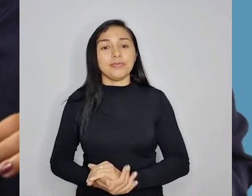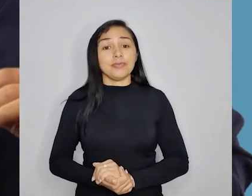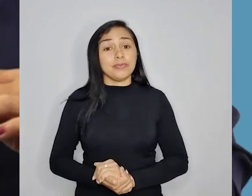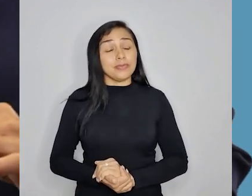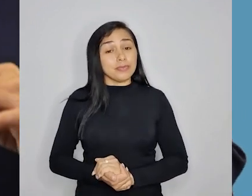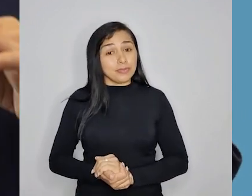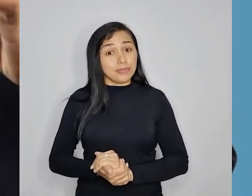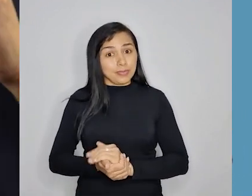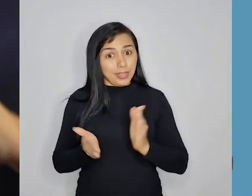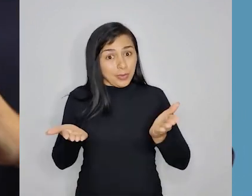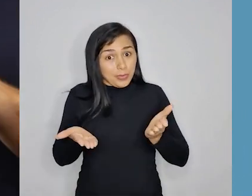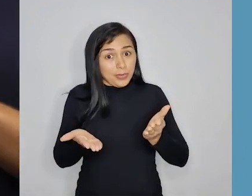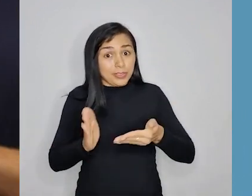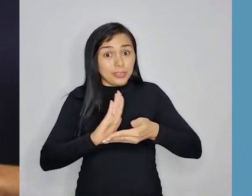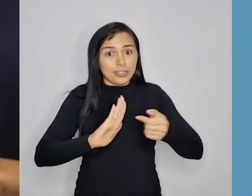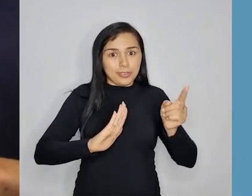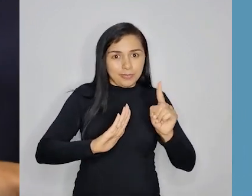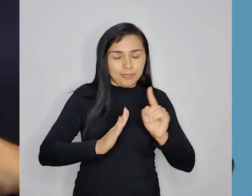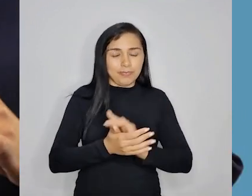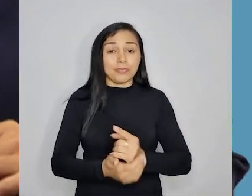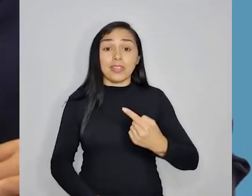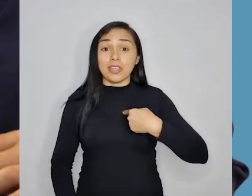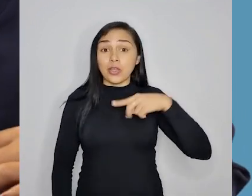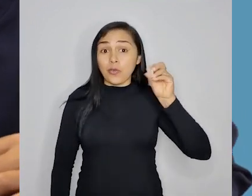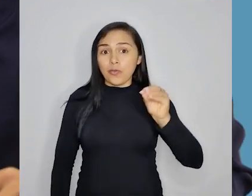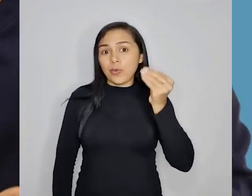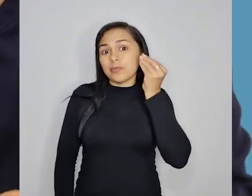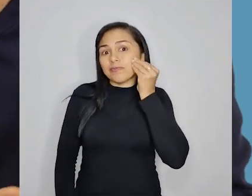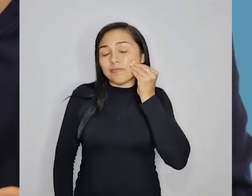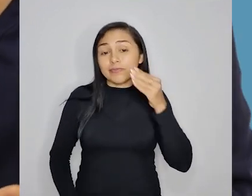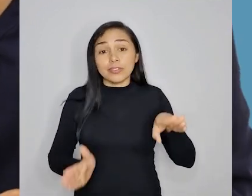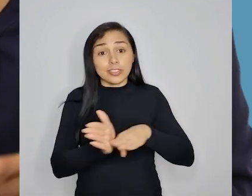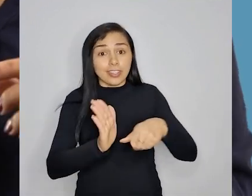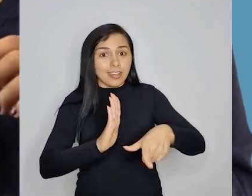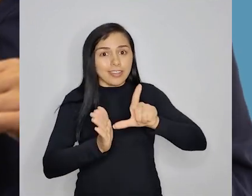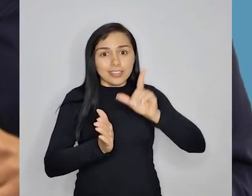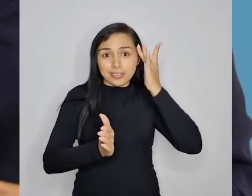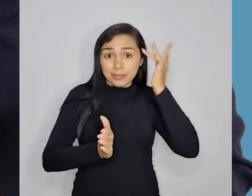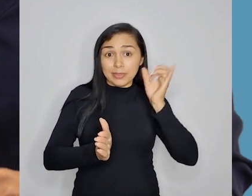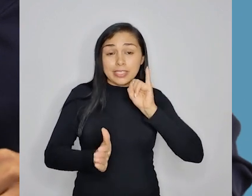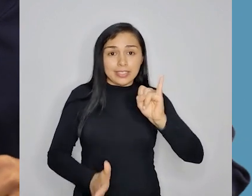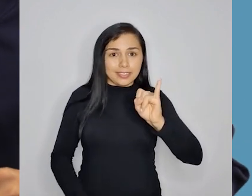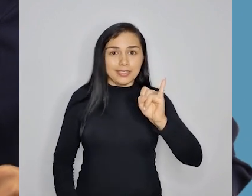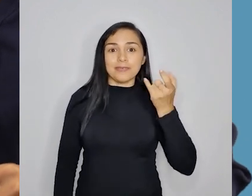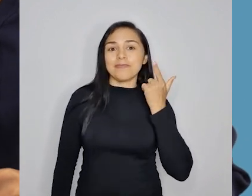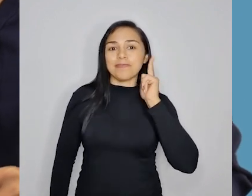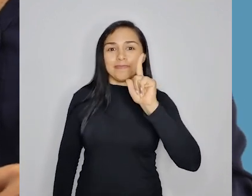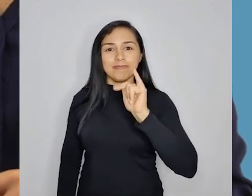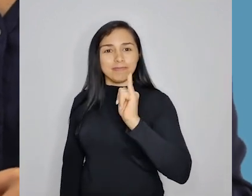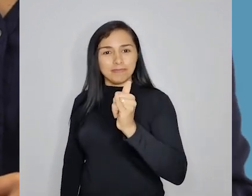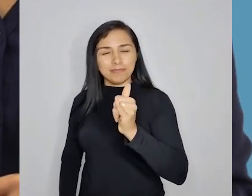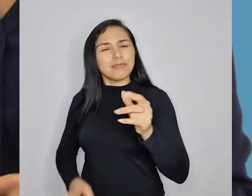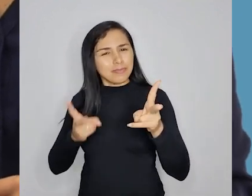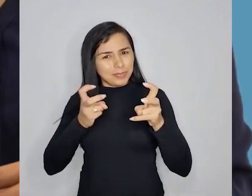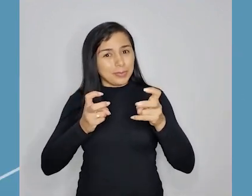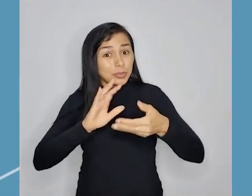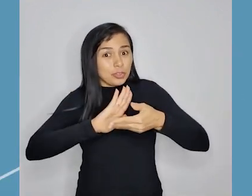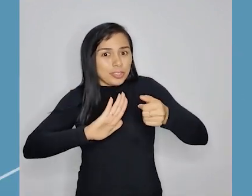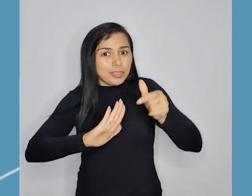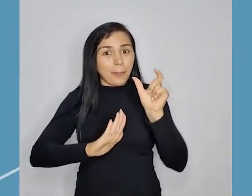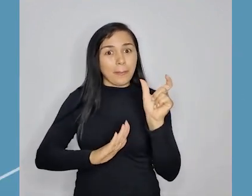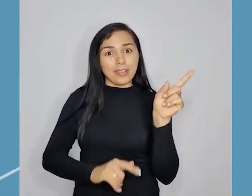tentar chegar mais cedo amanhã. Se der, eu aviso. Perceberam a diferença retirando o não da frase?